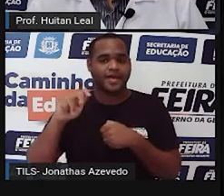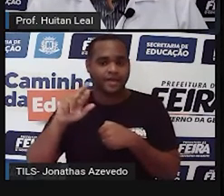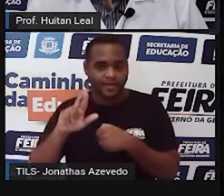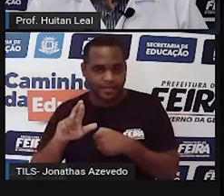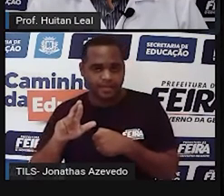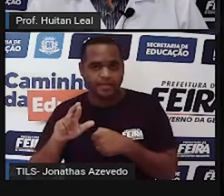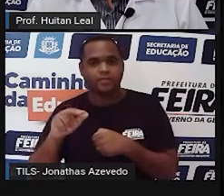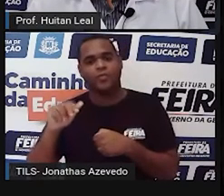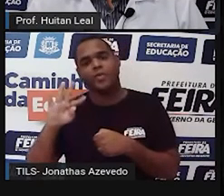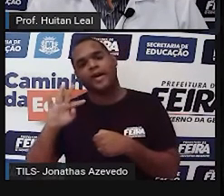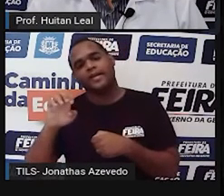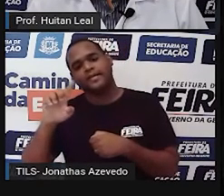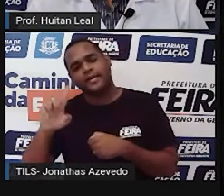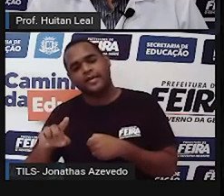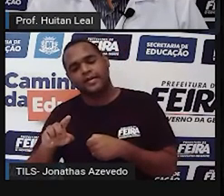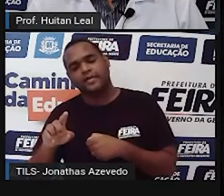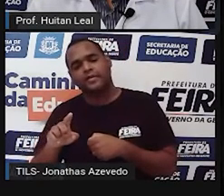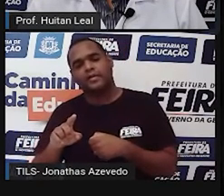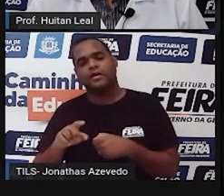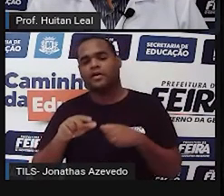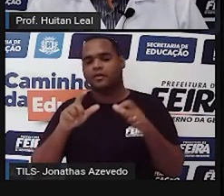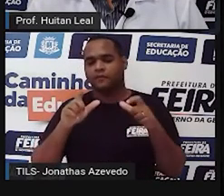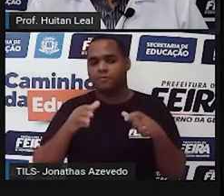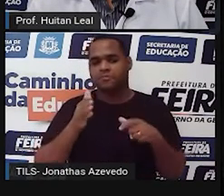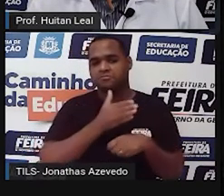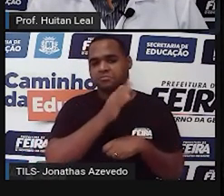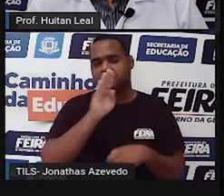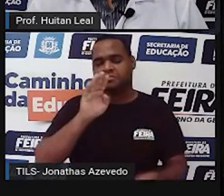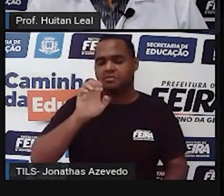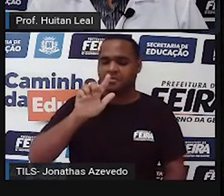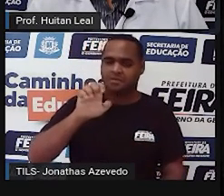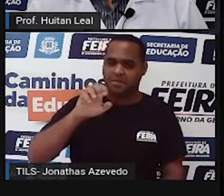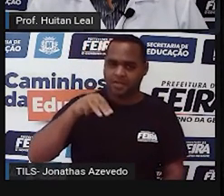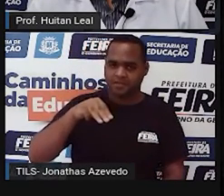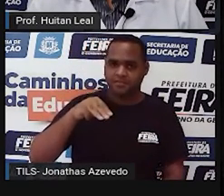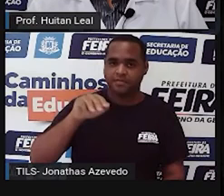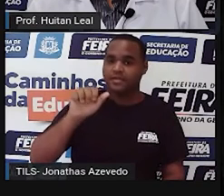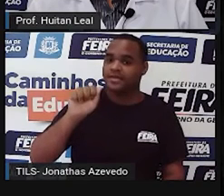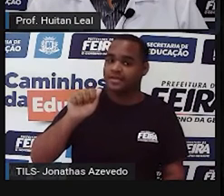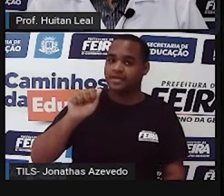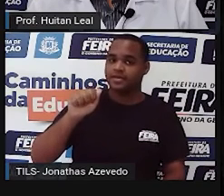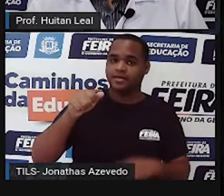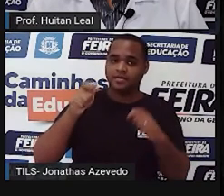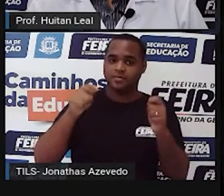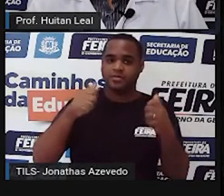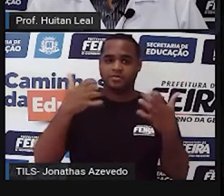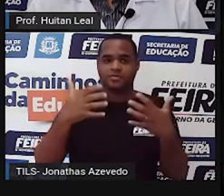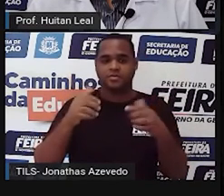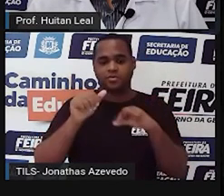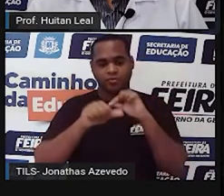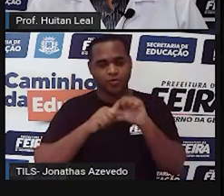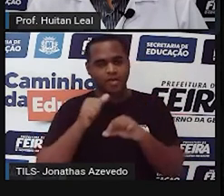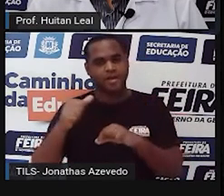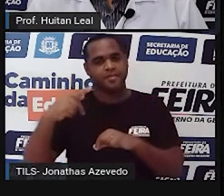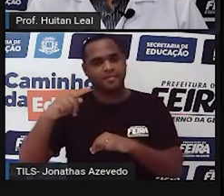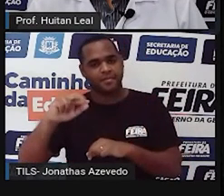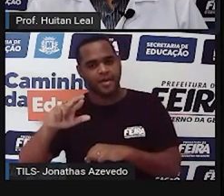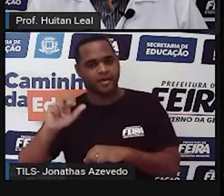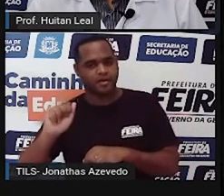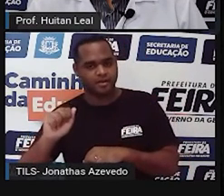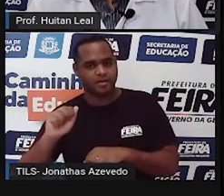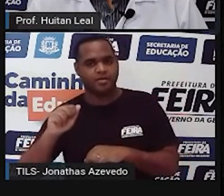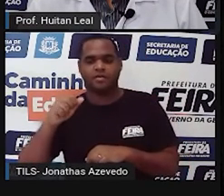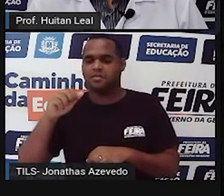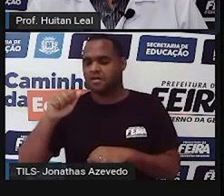Então, fomos a Belém. Esse A de A Belém, ele pode ser substituído para. Fomos para Belém.